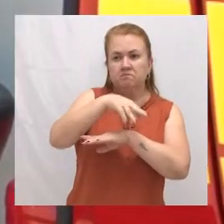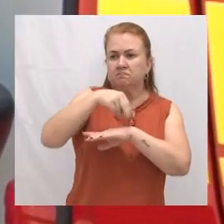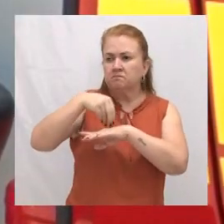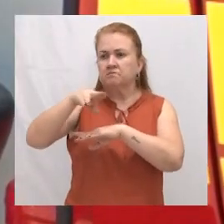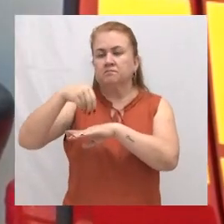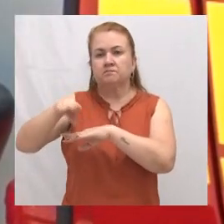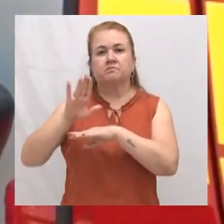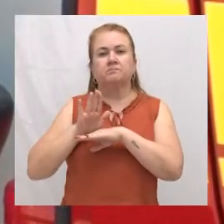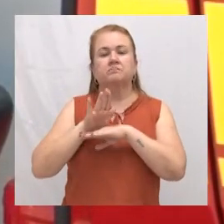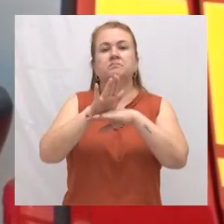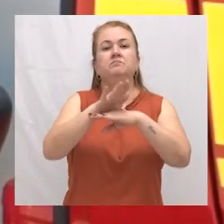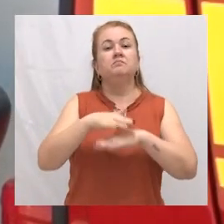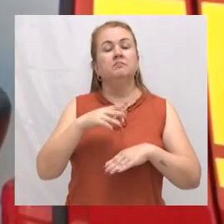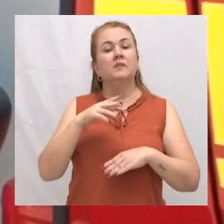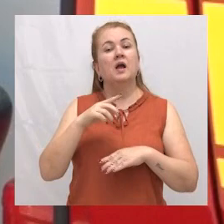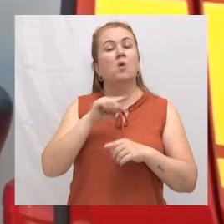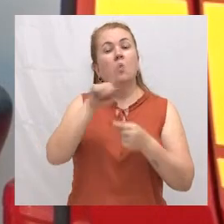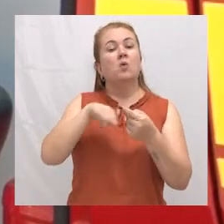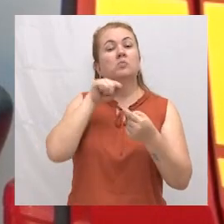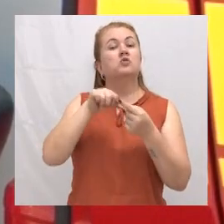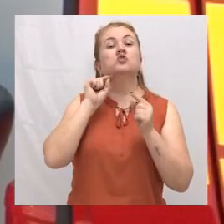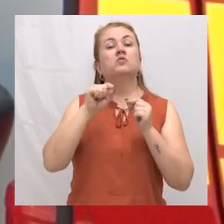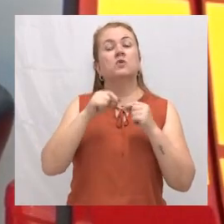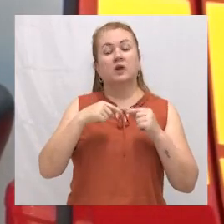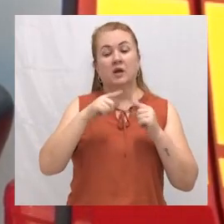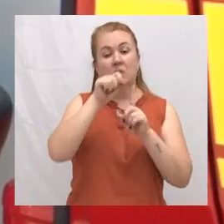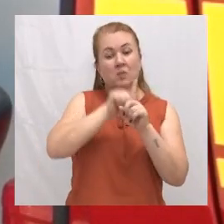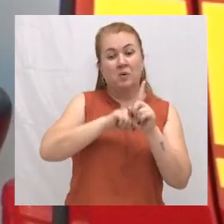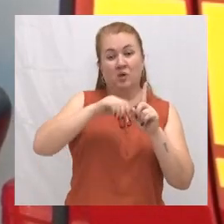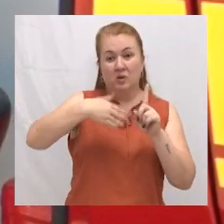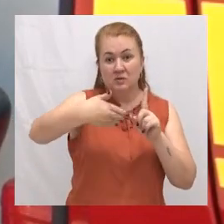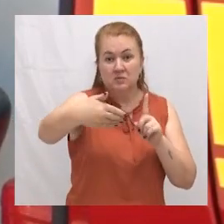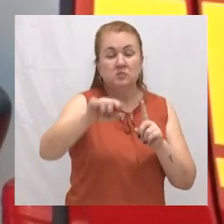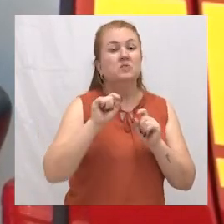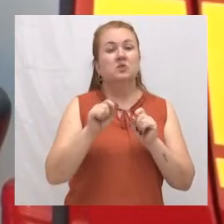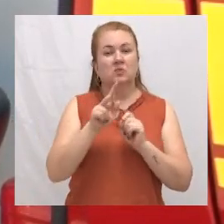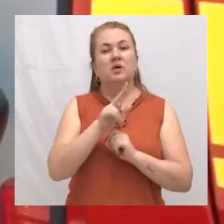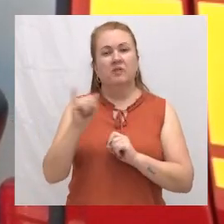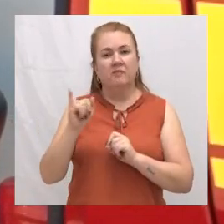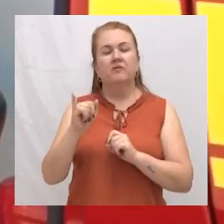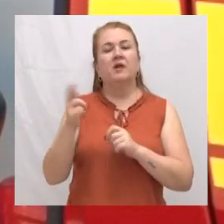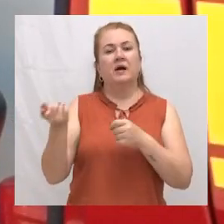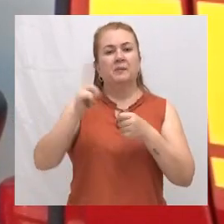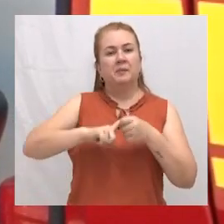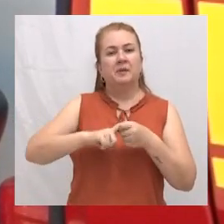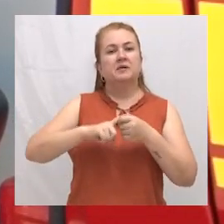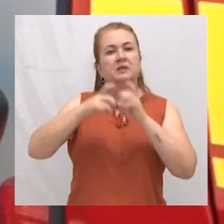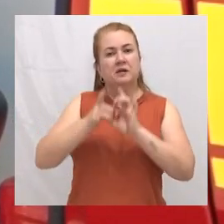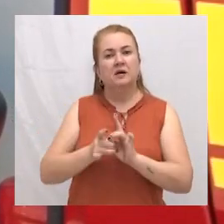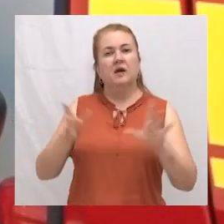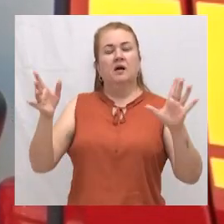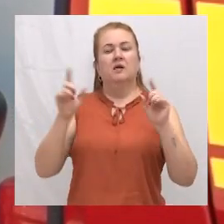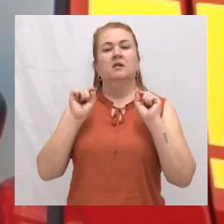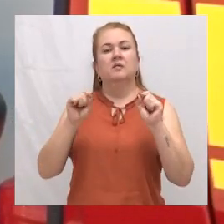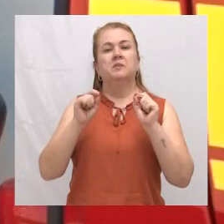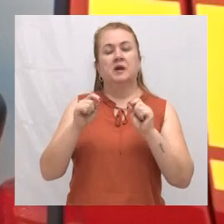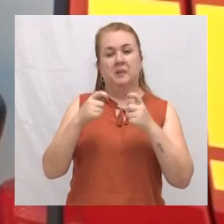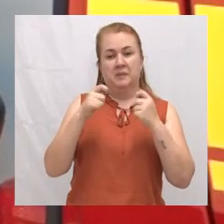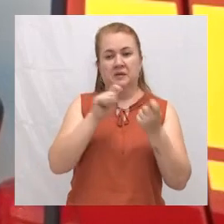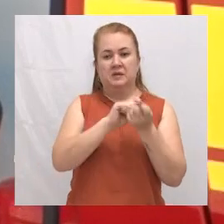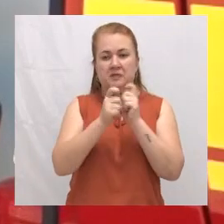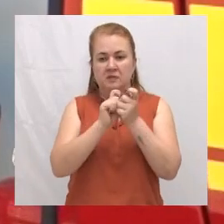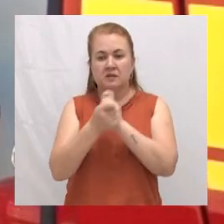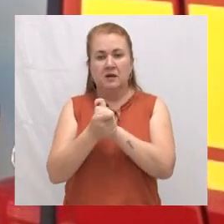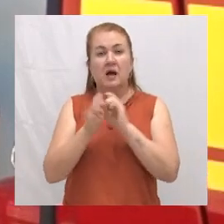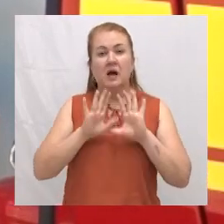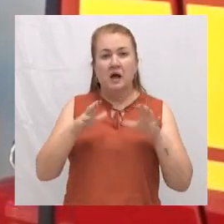intenção é de que nos próximos meses a parceria seja ampliada, após os ajustes necessários. A equipe é